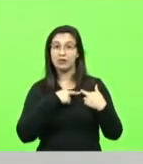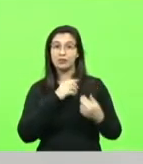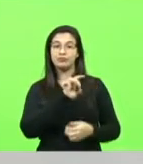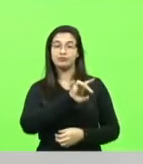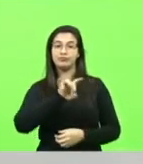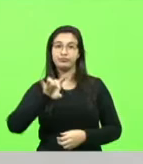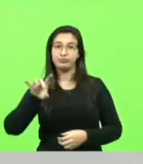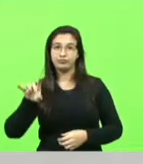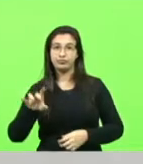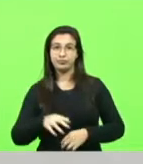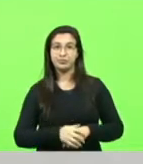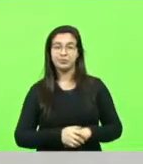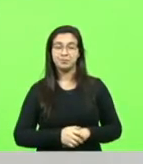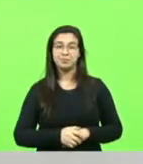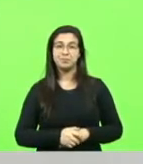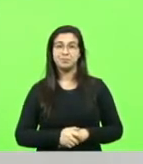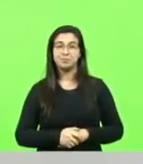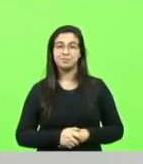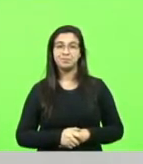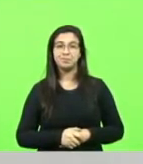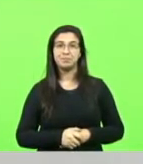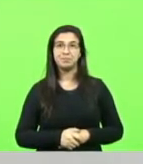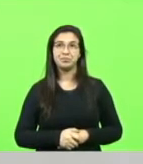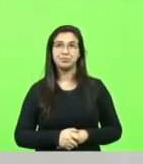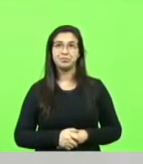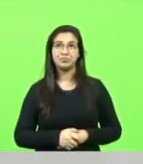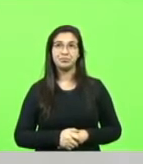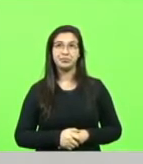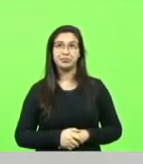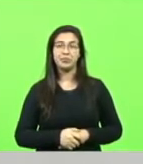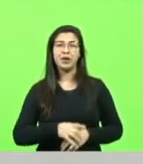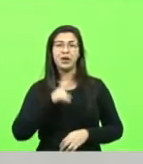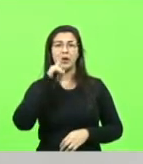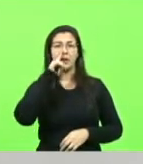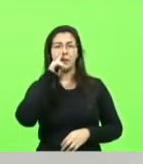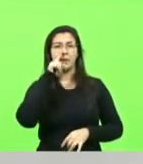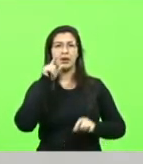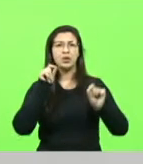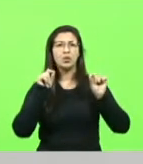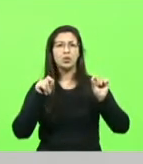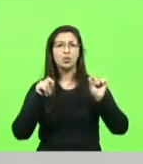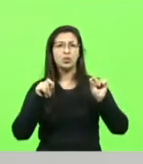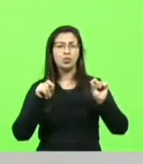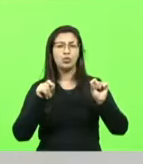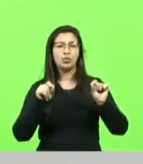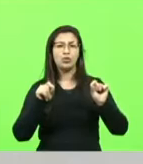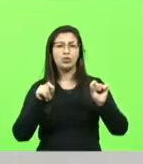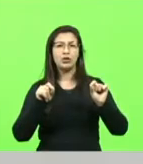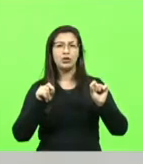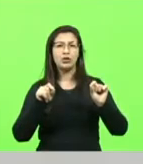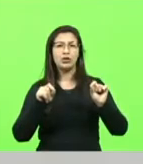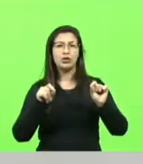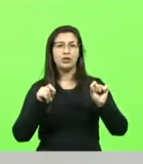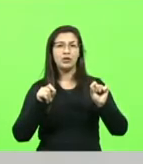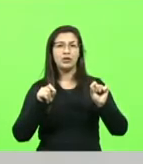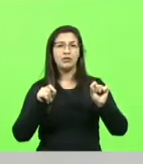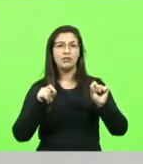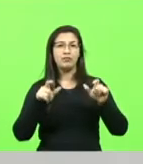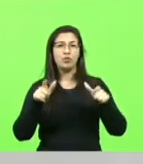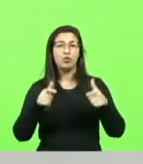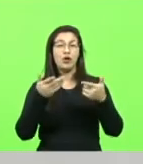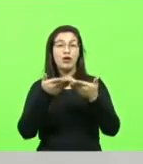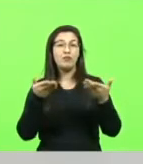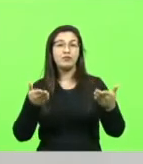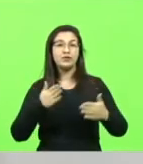O momento mais perigoso é aquele momento que você acredita estar na sua zona de conforto. Nós estamos em